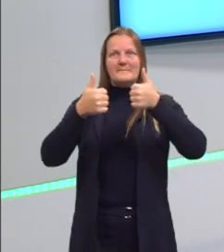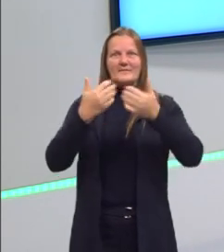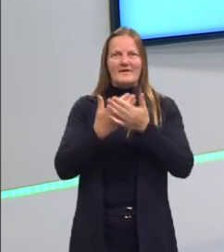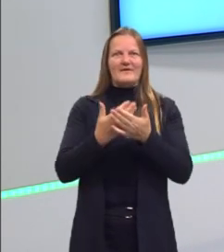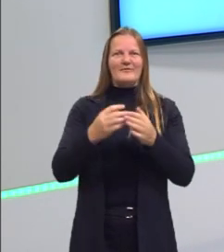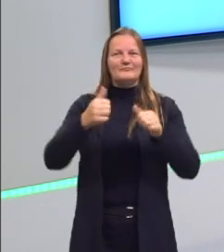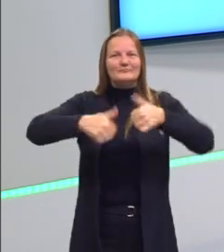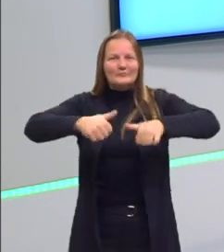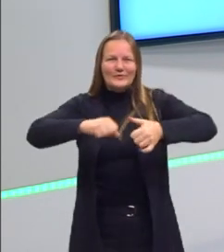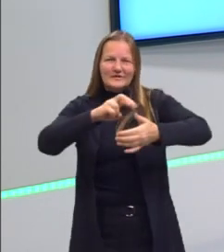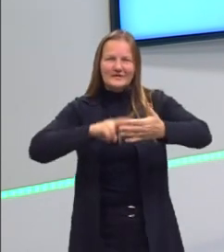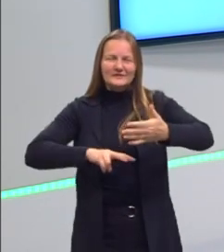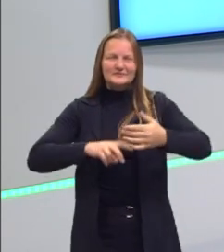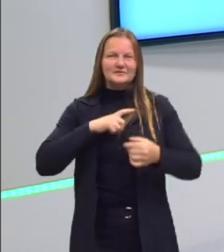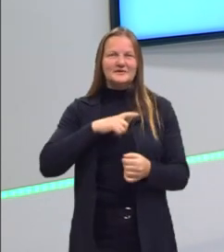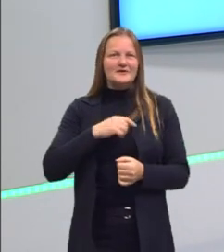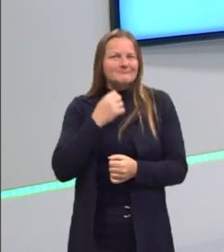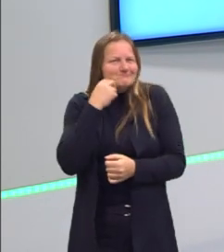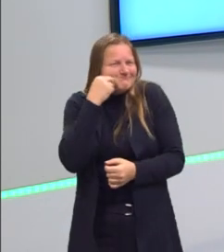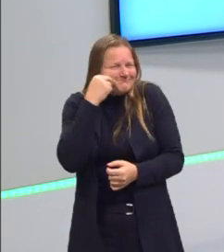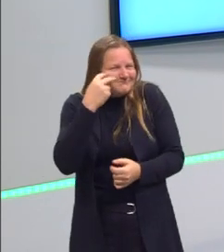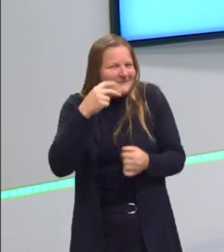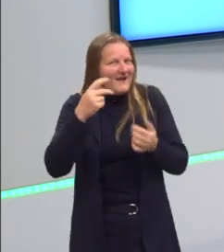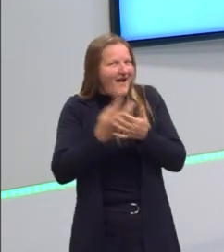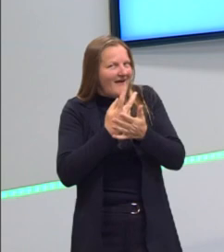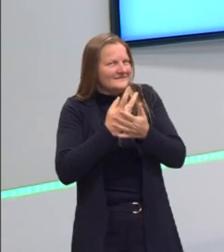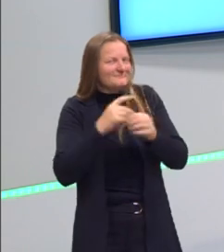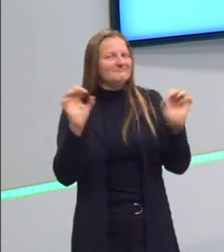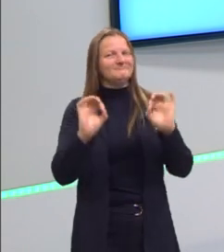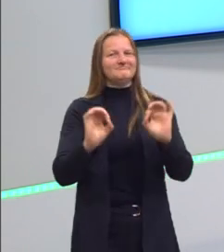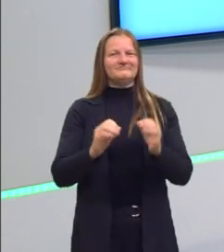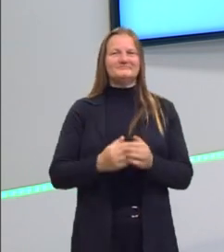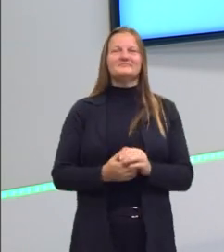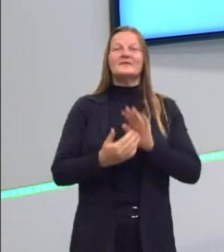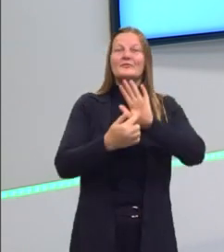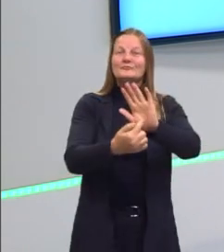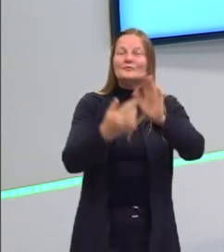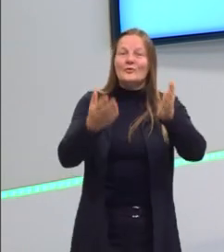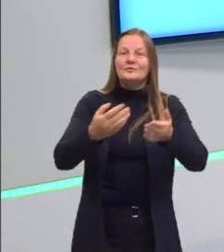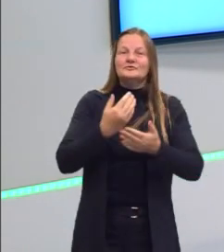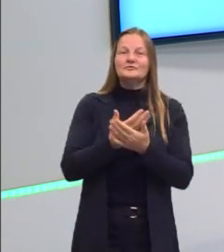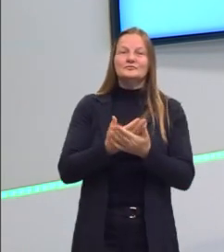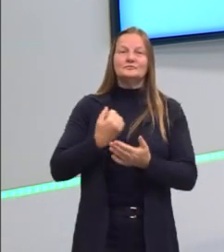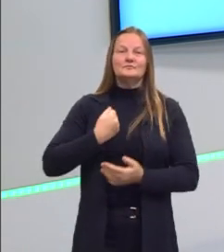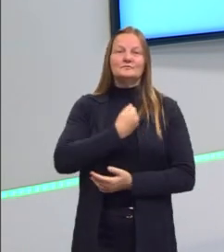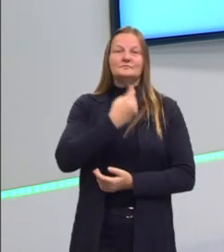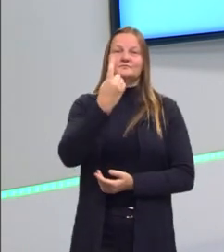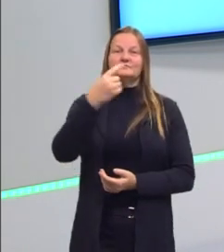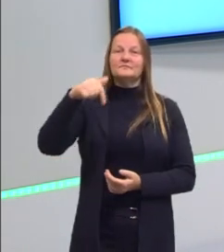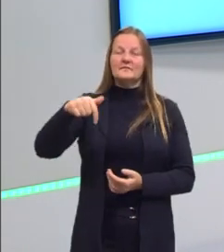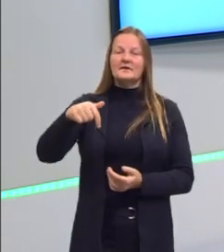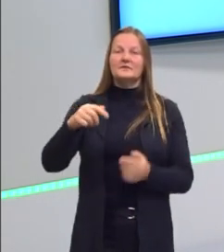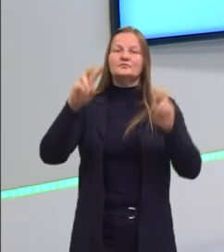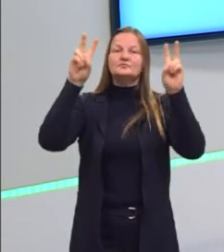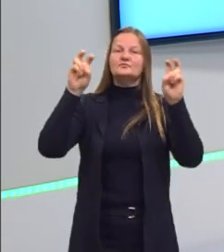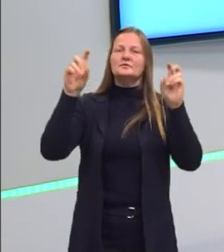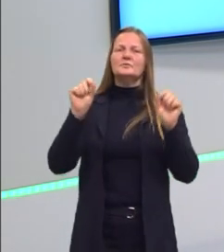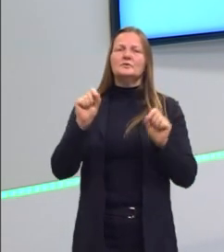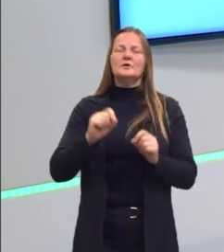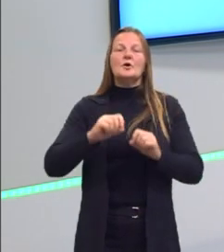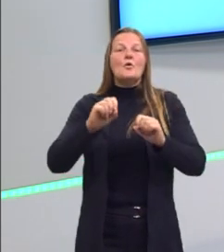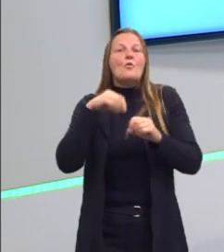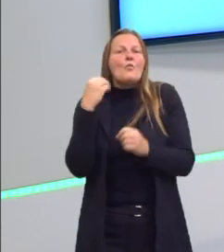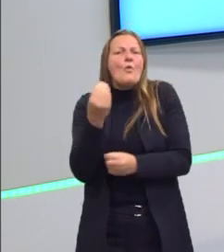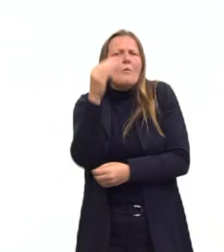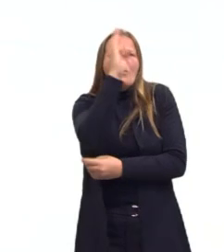aqui. Me ajudam muito a não passar vergonha na frente de vocês, tá, pessoal? E hoje, na aula 17, a gente vai falar sobre quando o